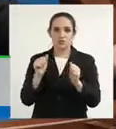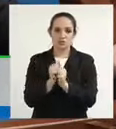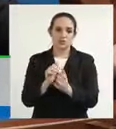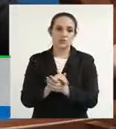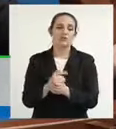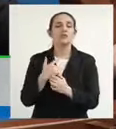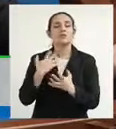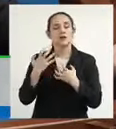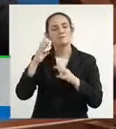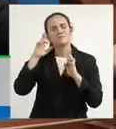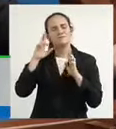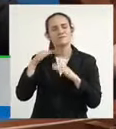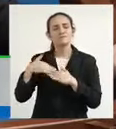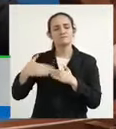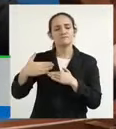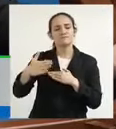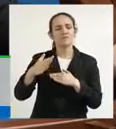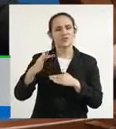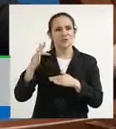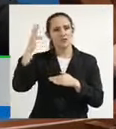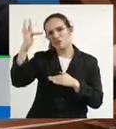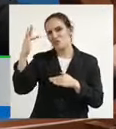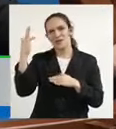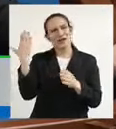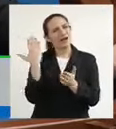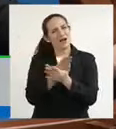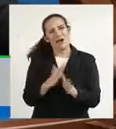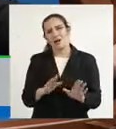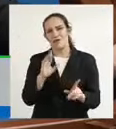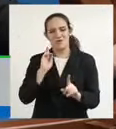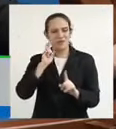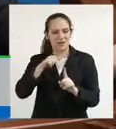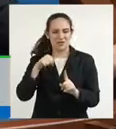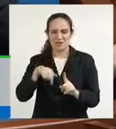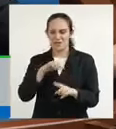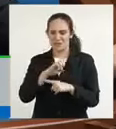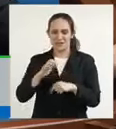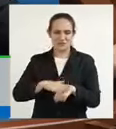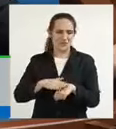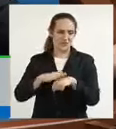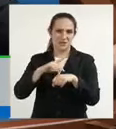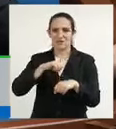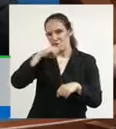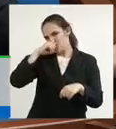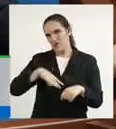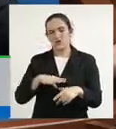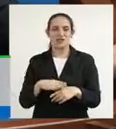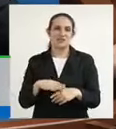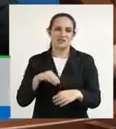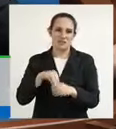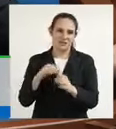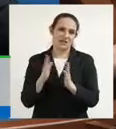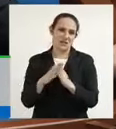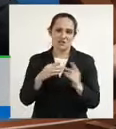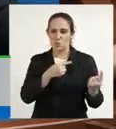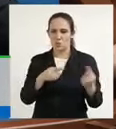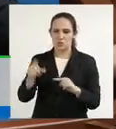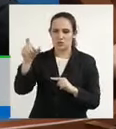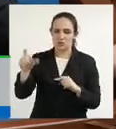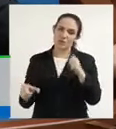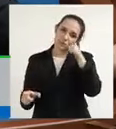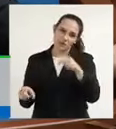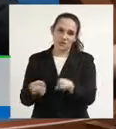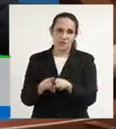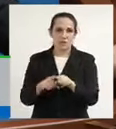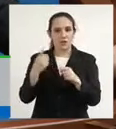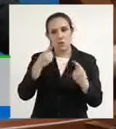não sejamos conhecidos e muito menos reconhecidos como o estado que pratica esse tipo de violência contra a mulher e contra